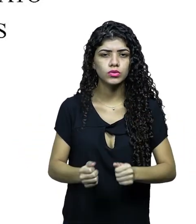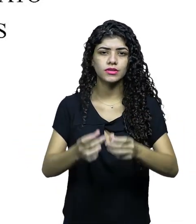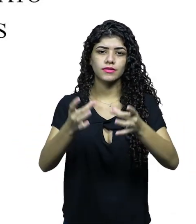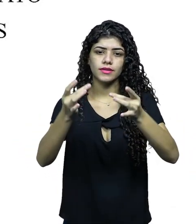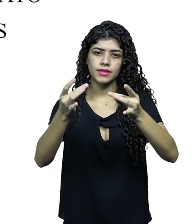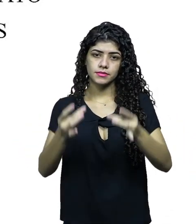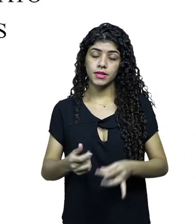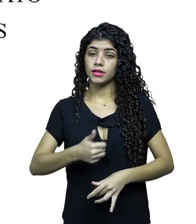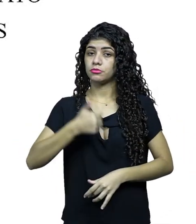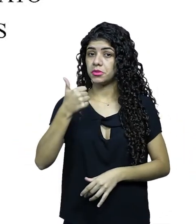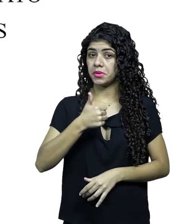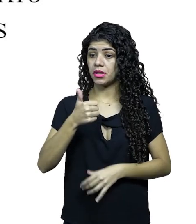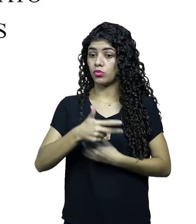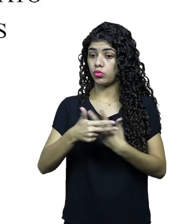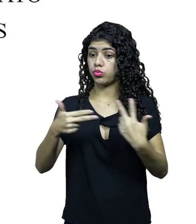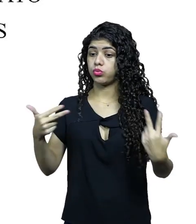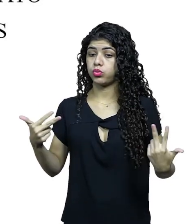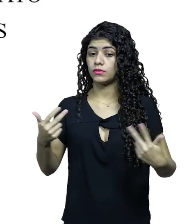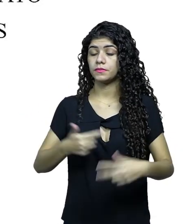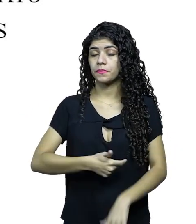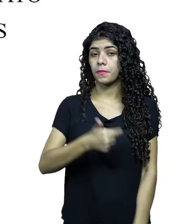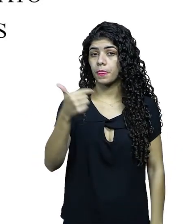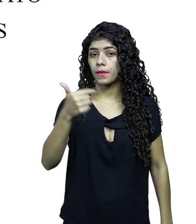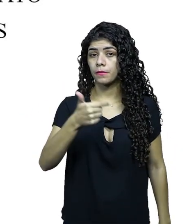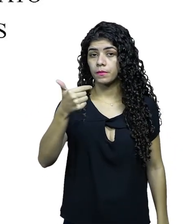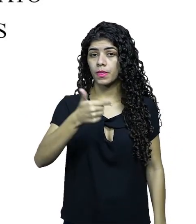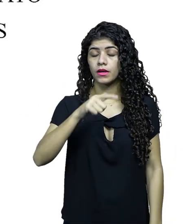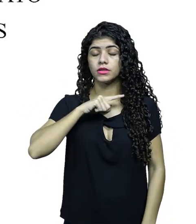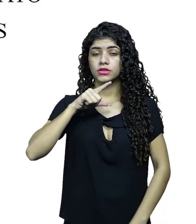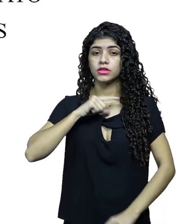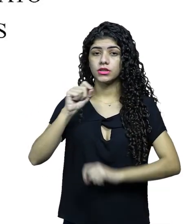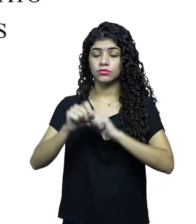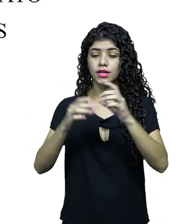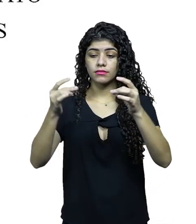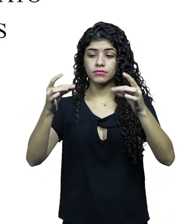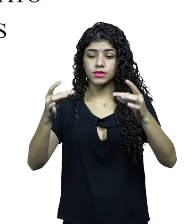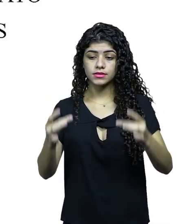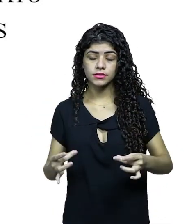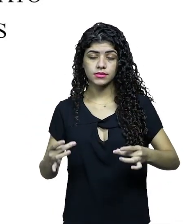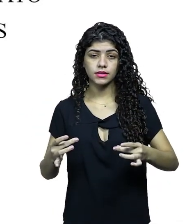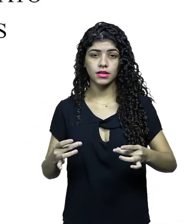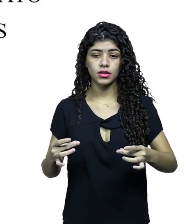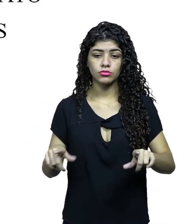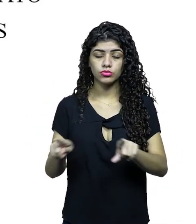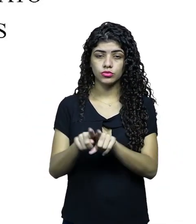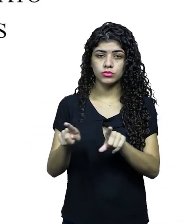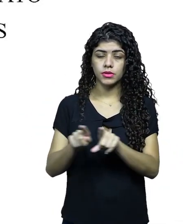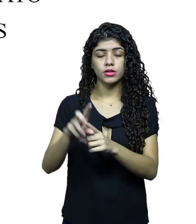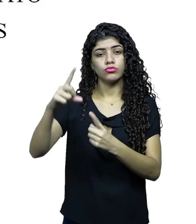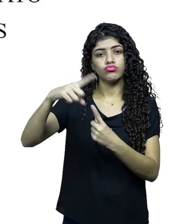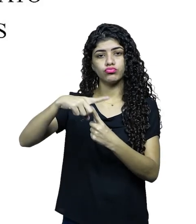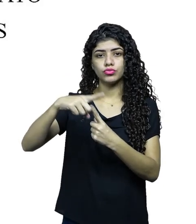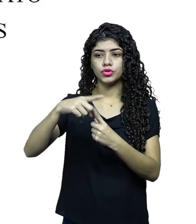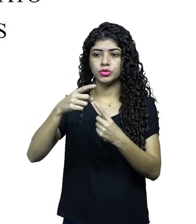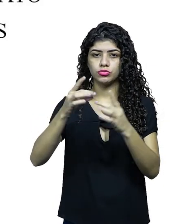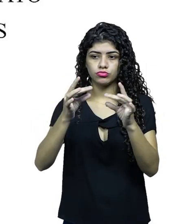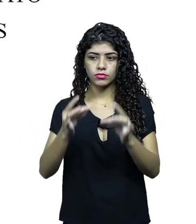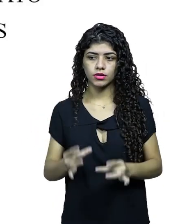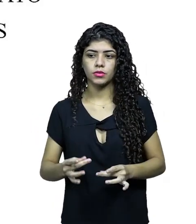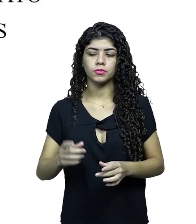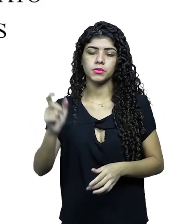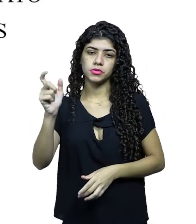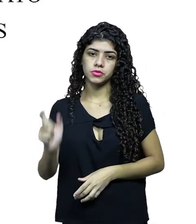tudo isso vai ter que ser trazido já no primeiro item. É muita coisa. No item 2, gente vai ter a descrição do perfil desses